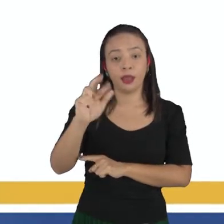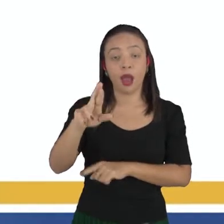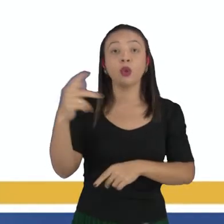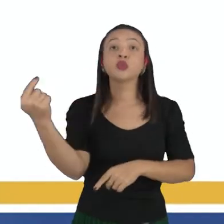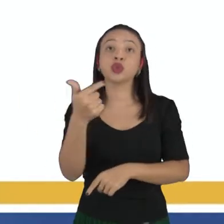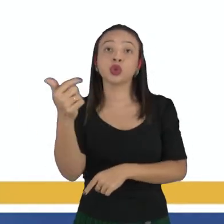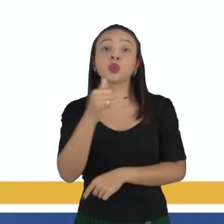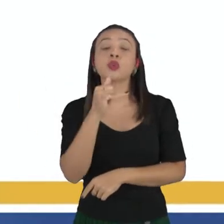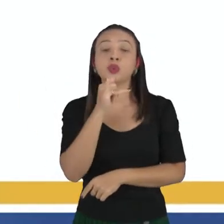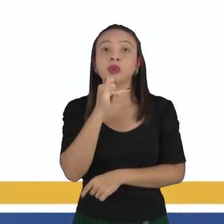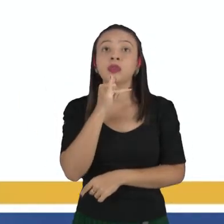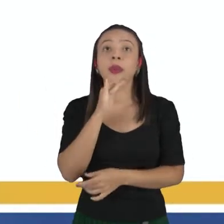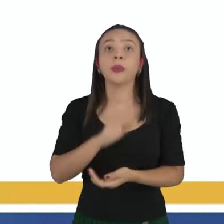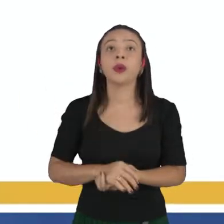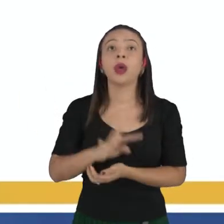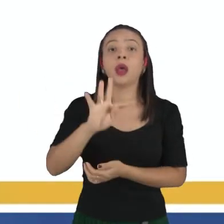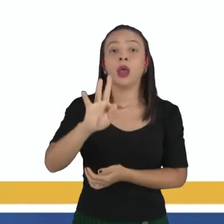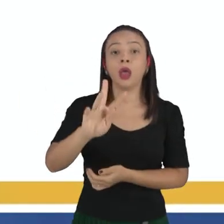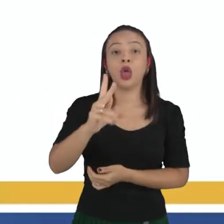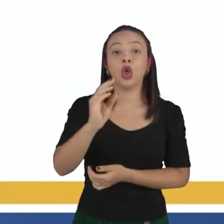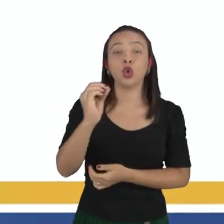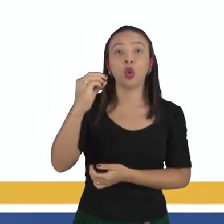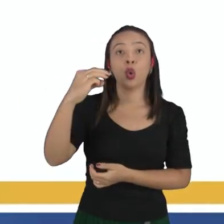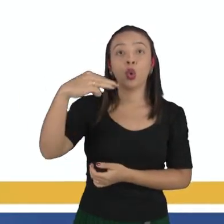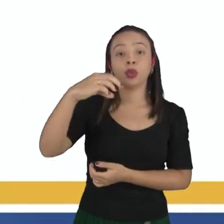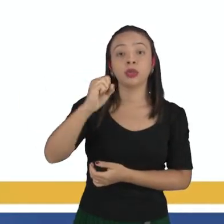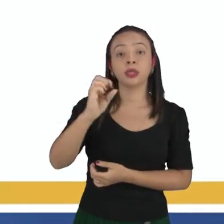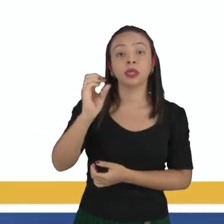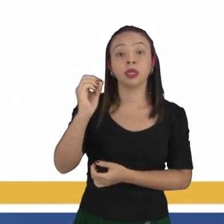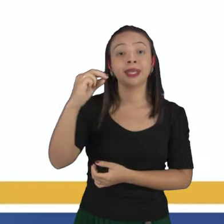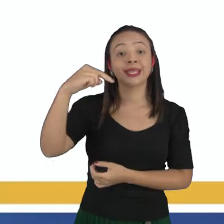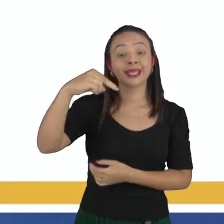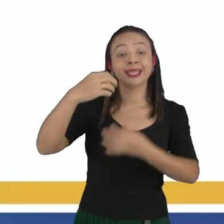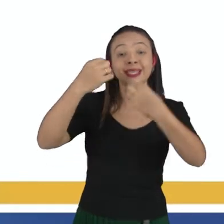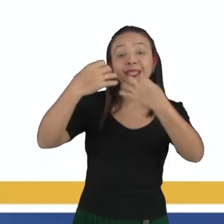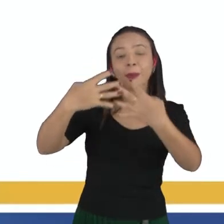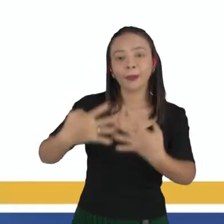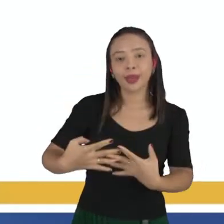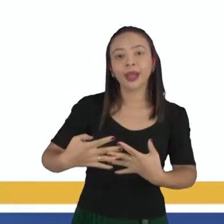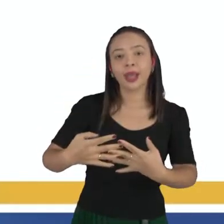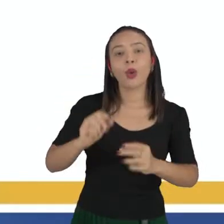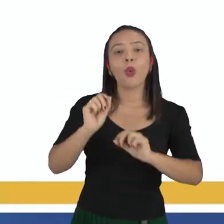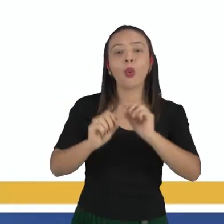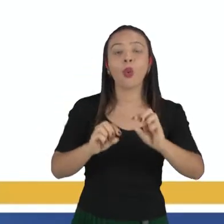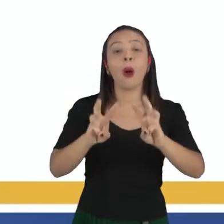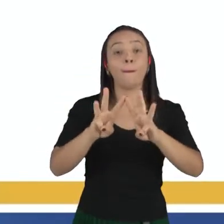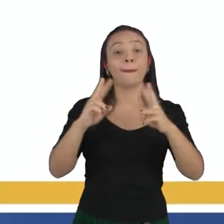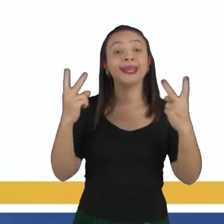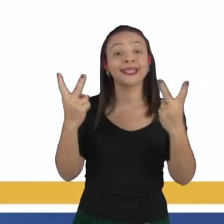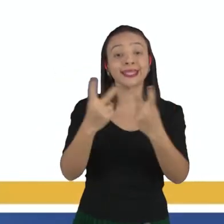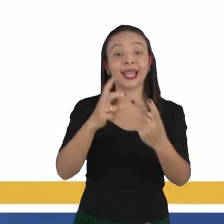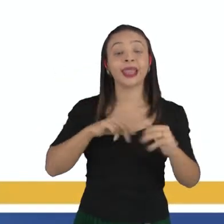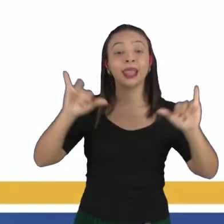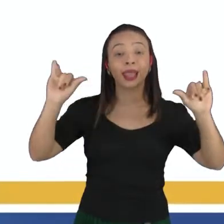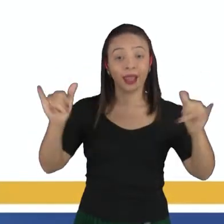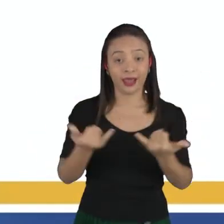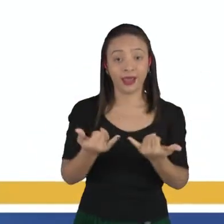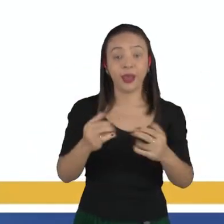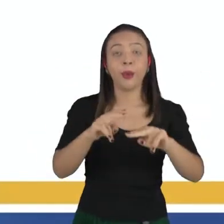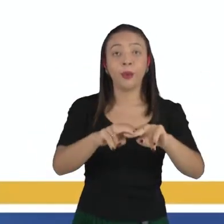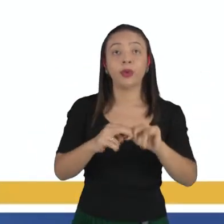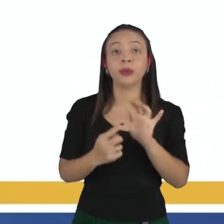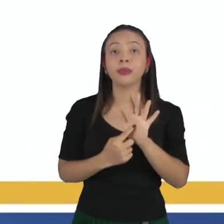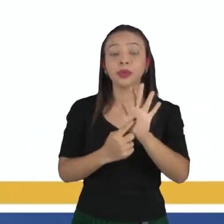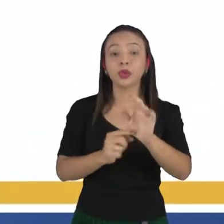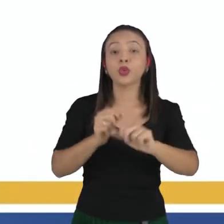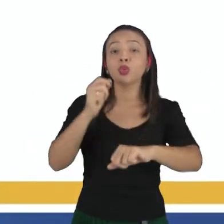Thomson, que aí a gente viu que ele trabalhou a natureza elétrica da matéria, então a partir daí ele propôs que o seu modelo atômico